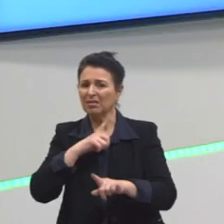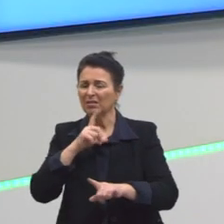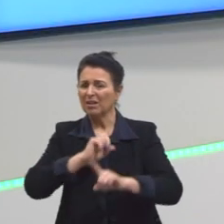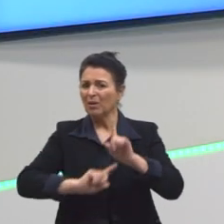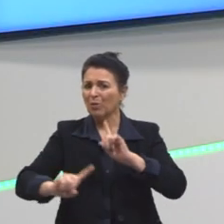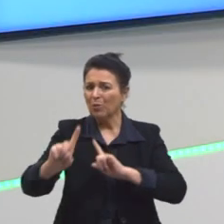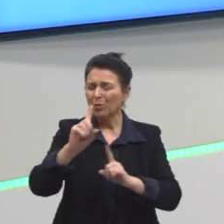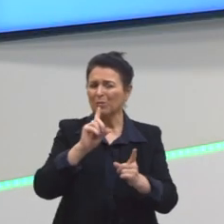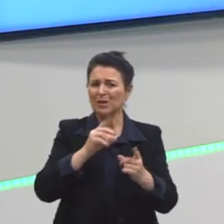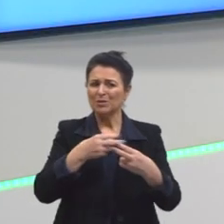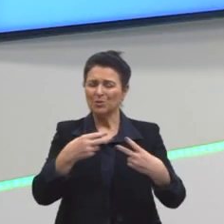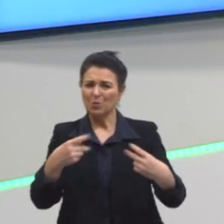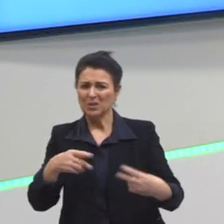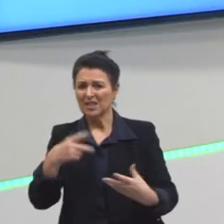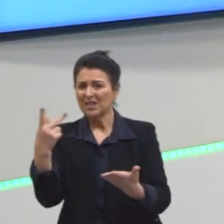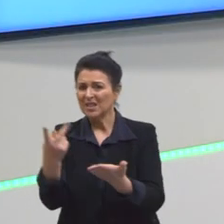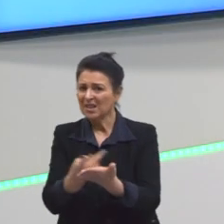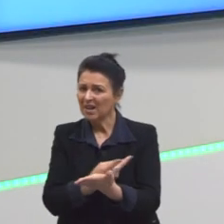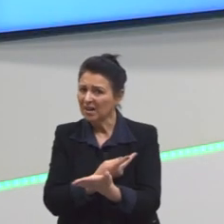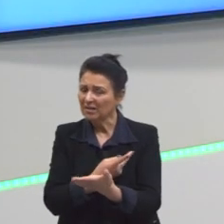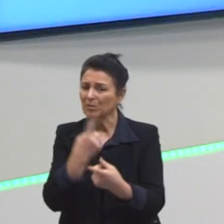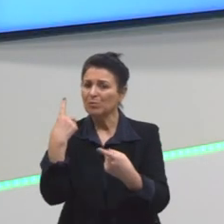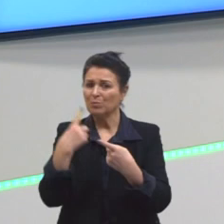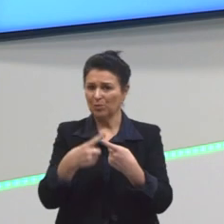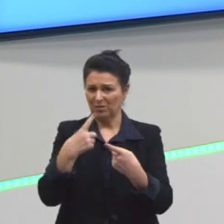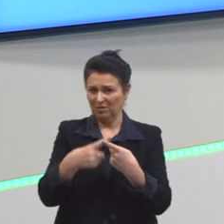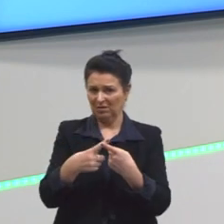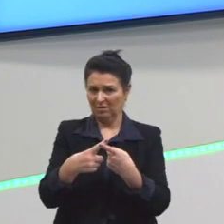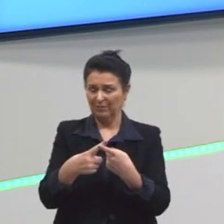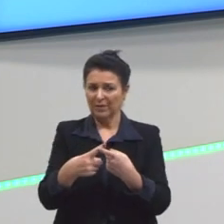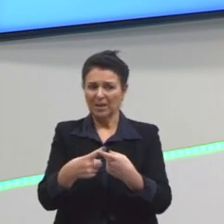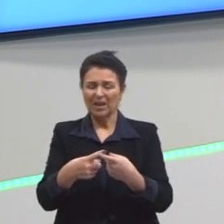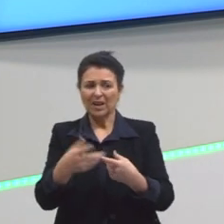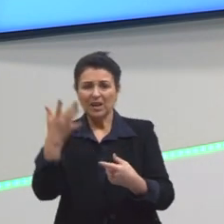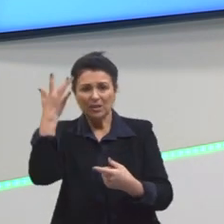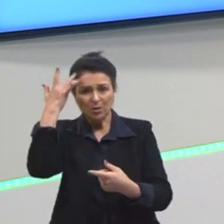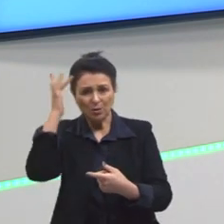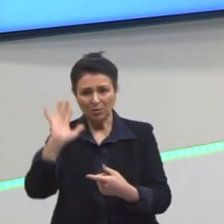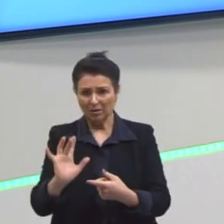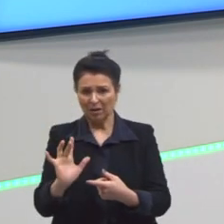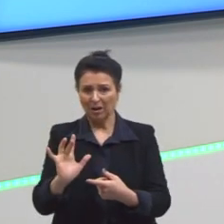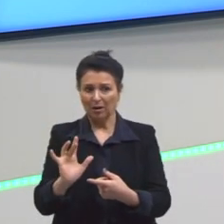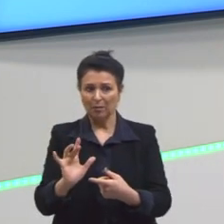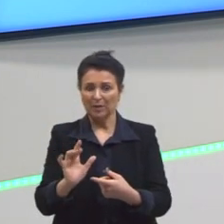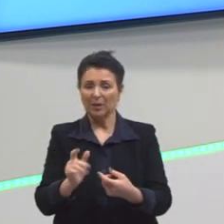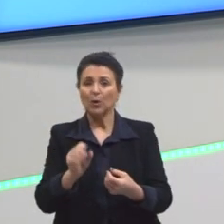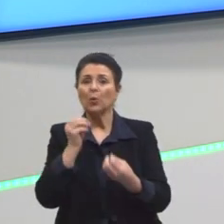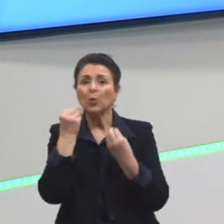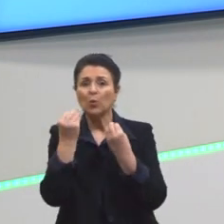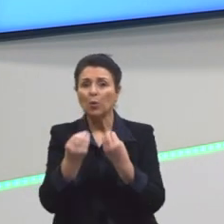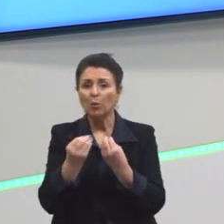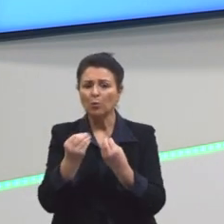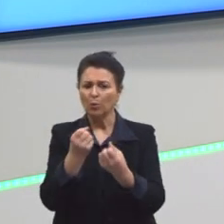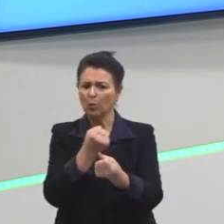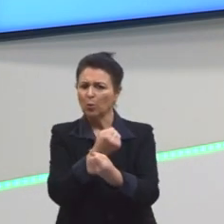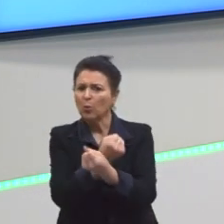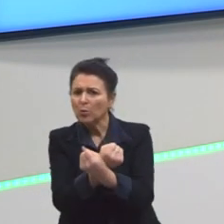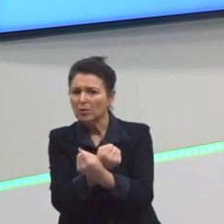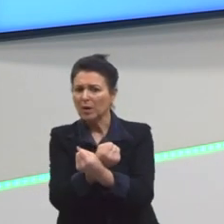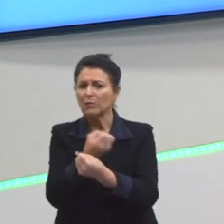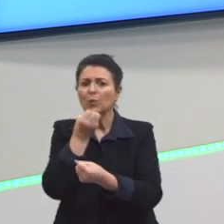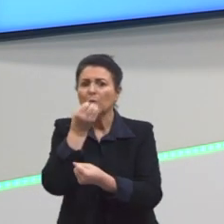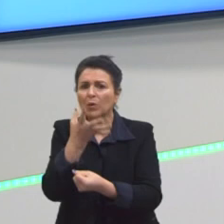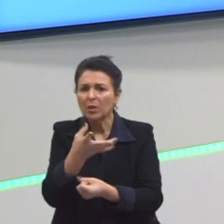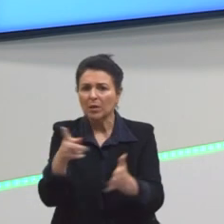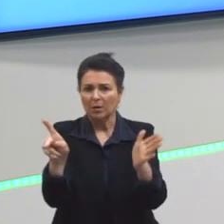perspectivas. Falha por quê? A gente não tem muitos relatos que sejam dos próprios escravizados falando. A gente